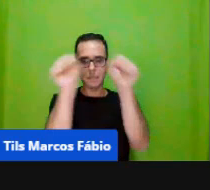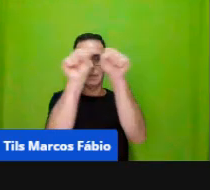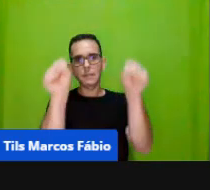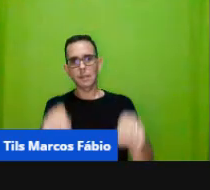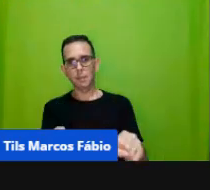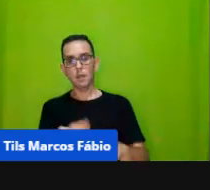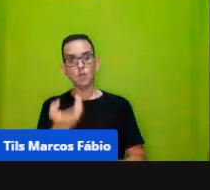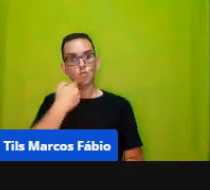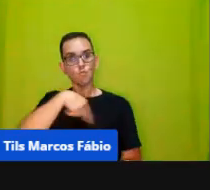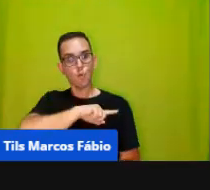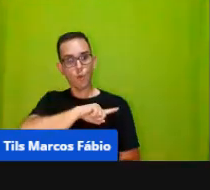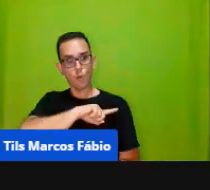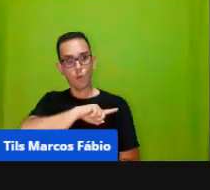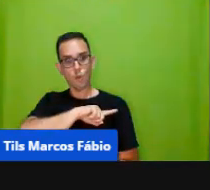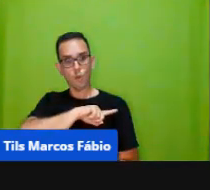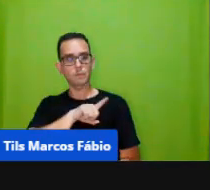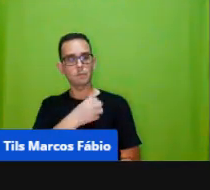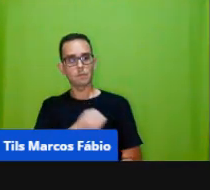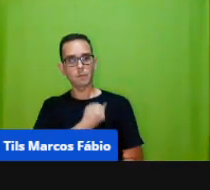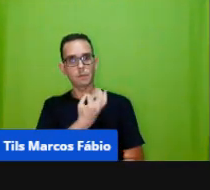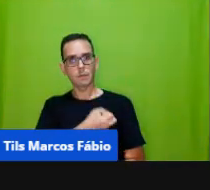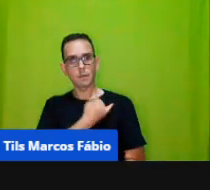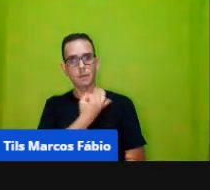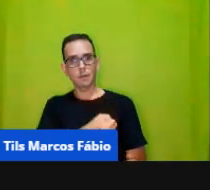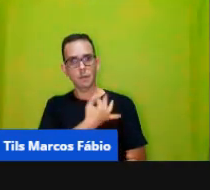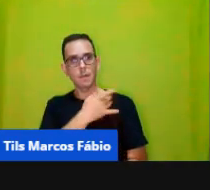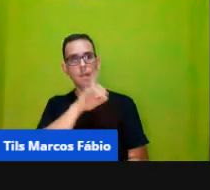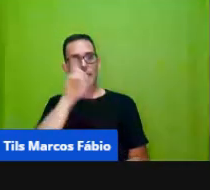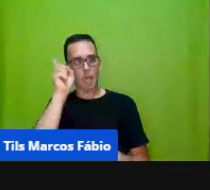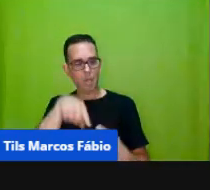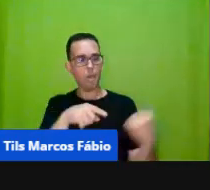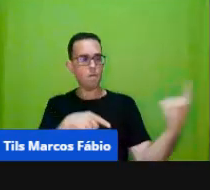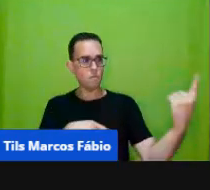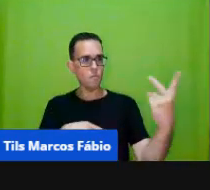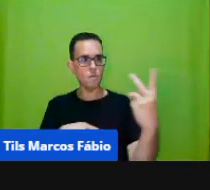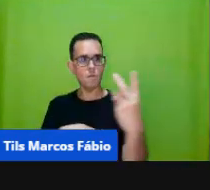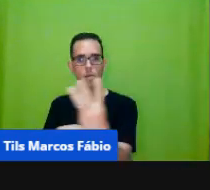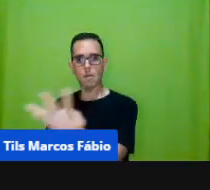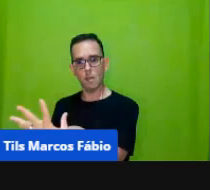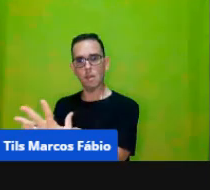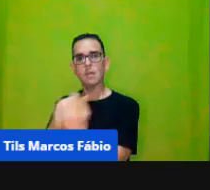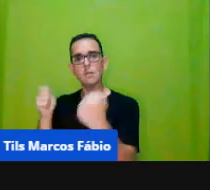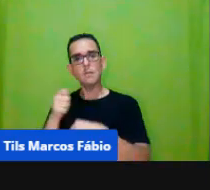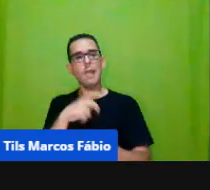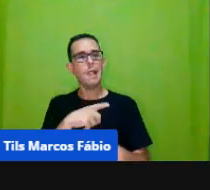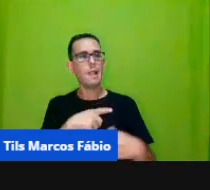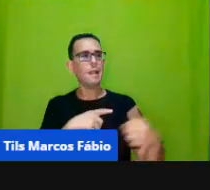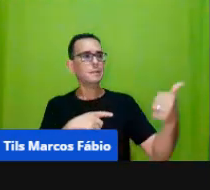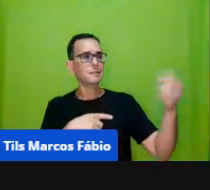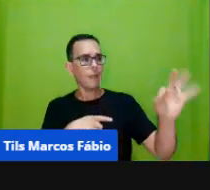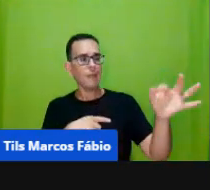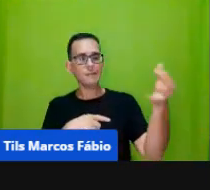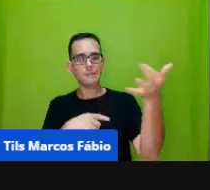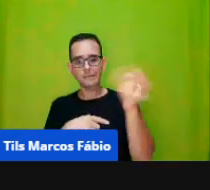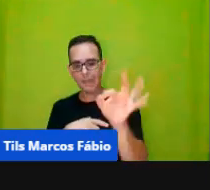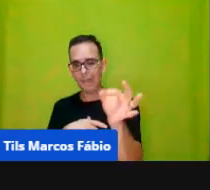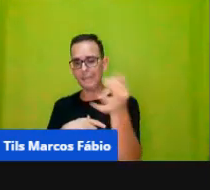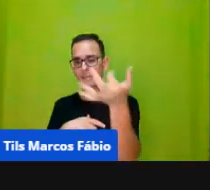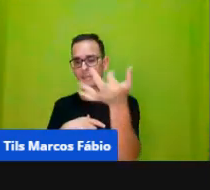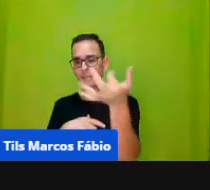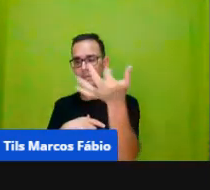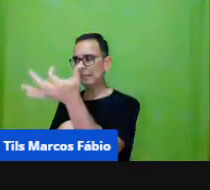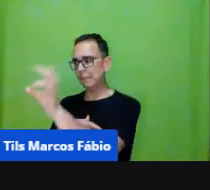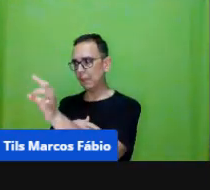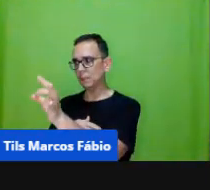sistema de numeração é o sistema decimal isso quer dizer que ele anda de dez em dez então, por exemplo se eu